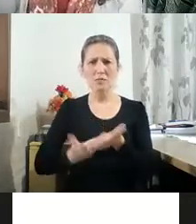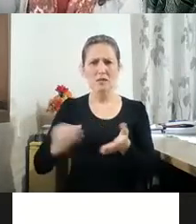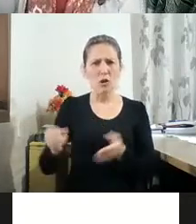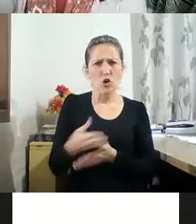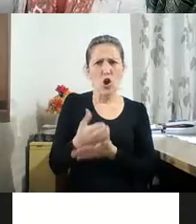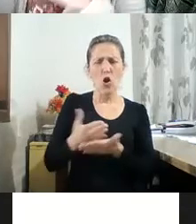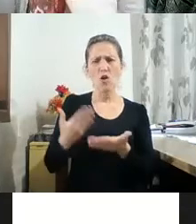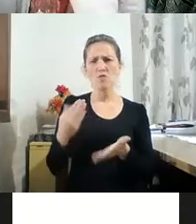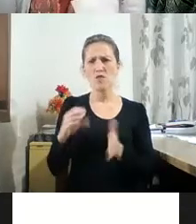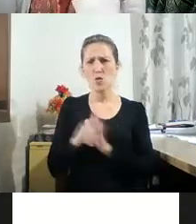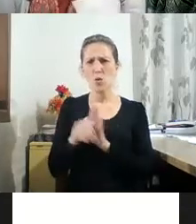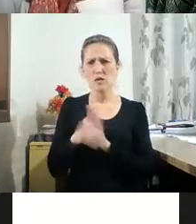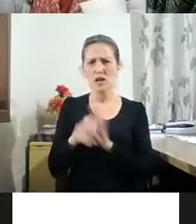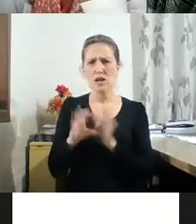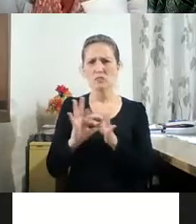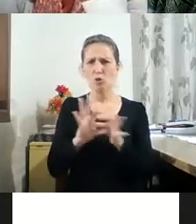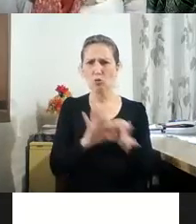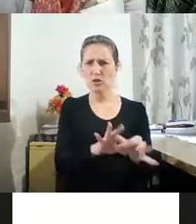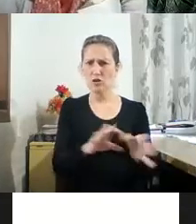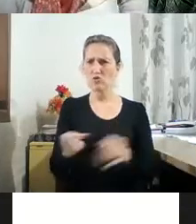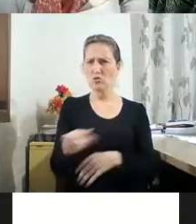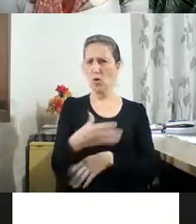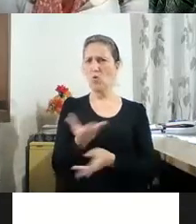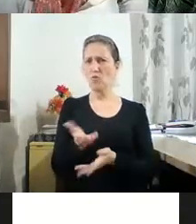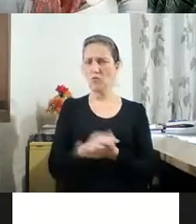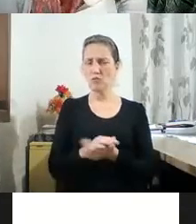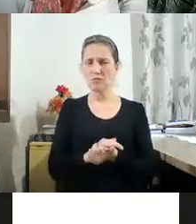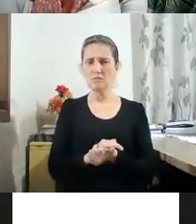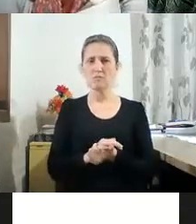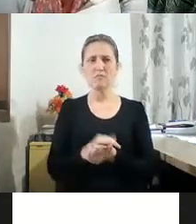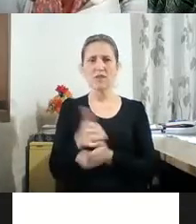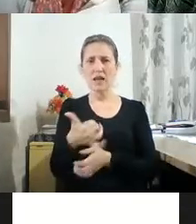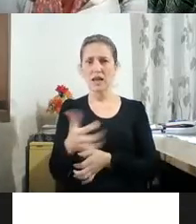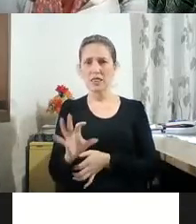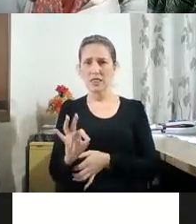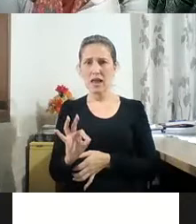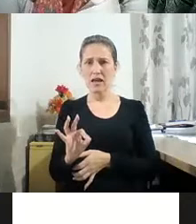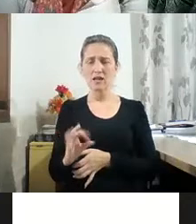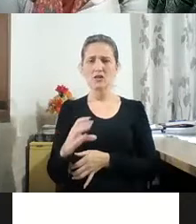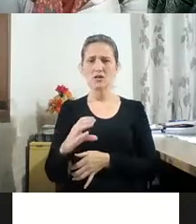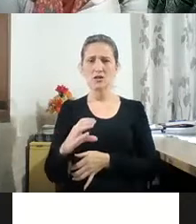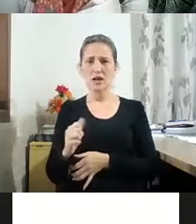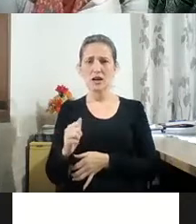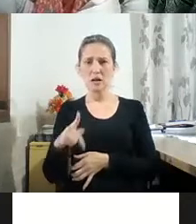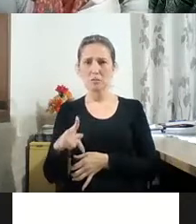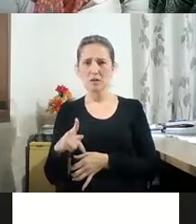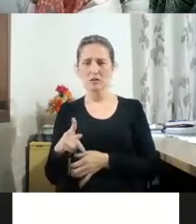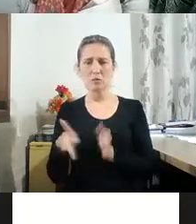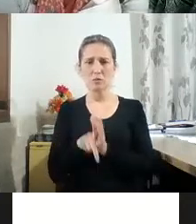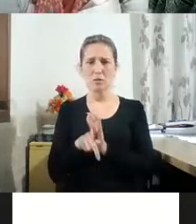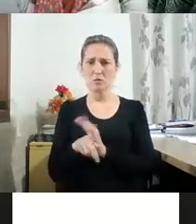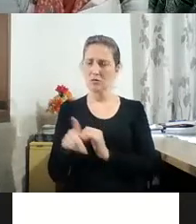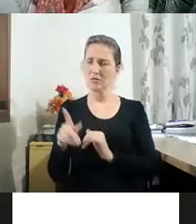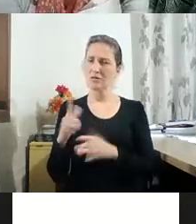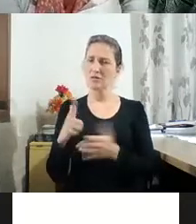da própria narrativa que Boris cria em dez capítulos nesse livro já é algo bastante inovador